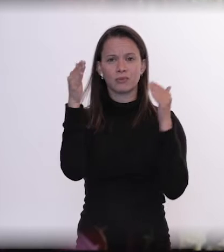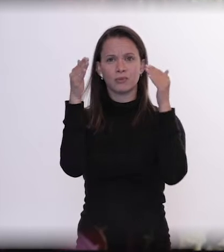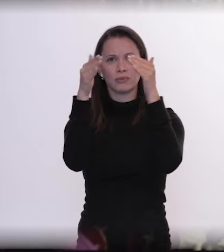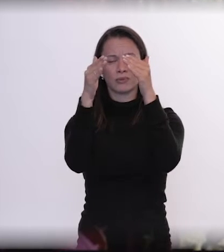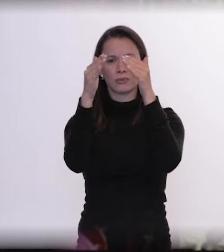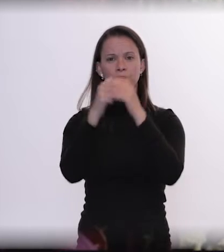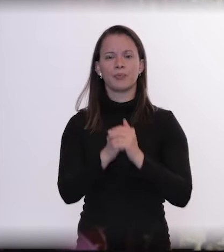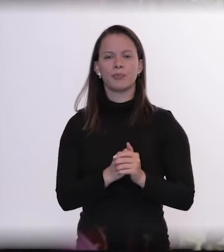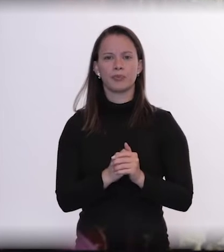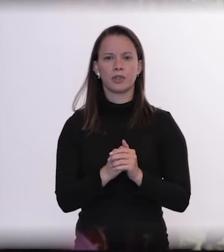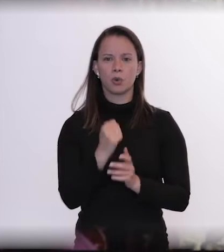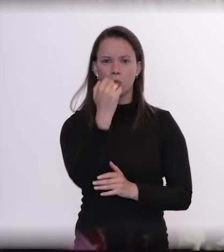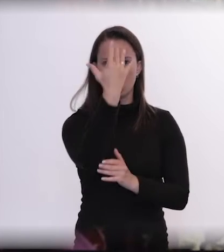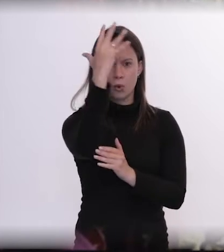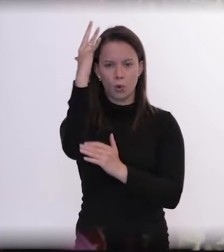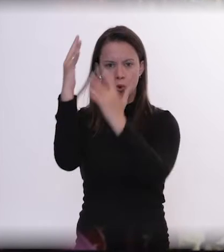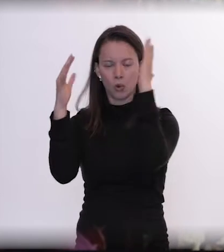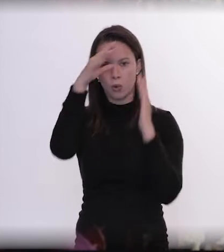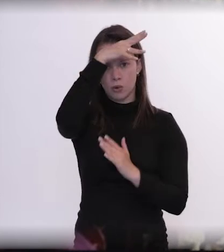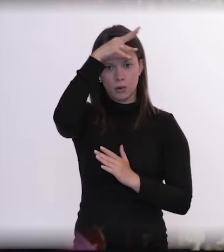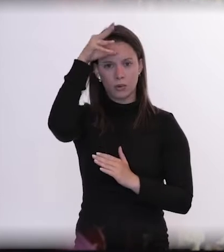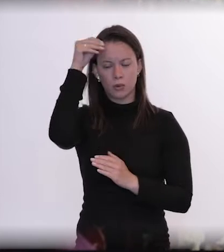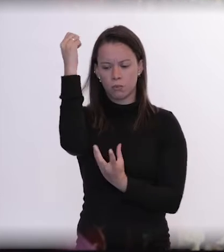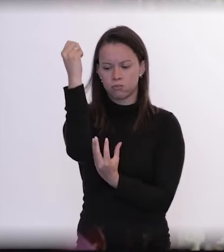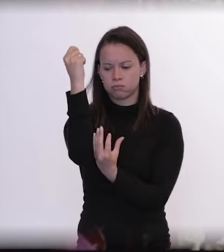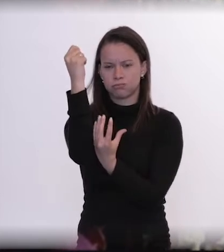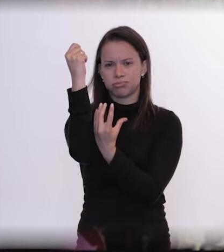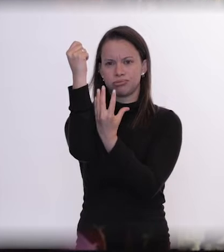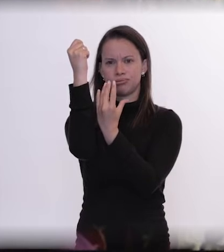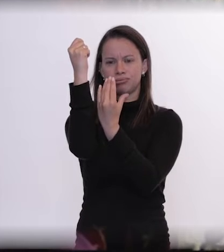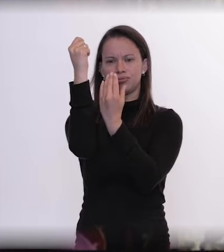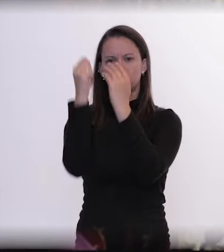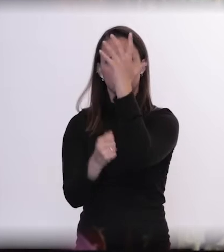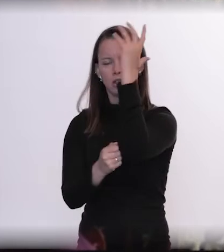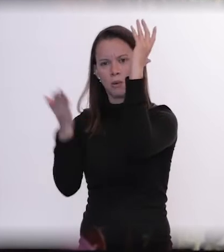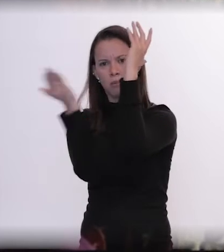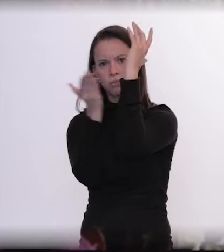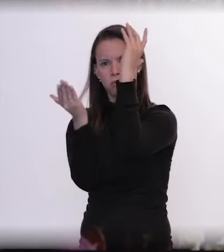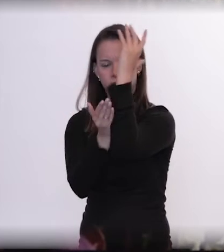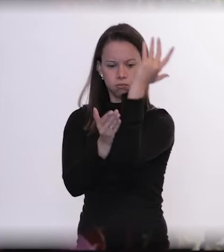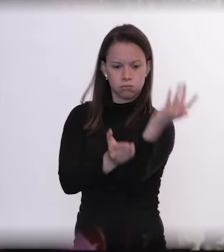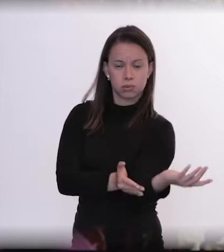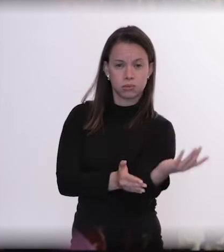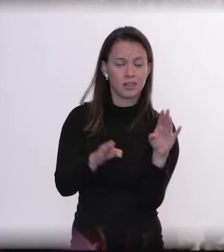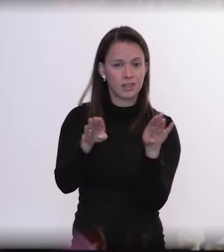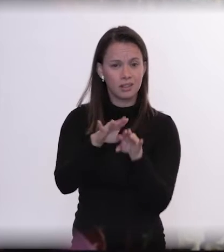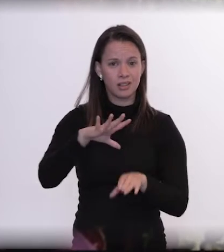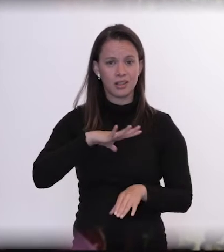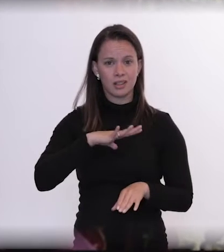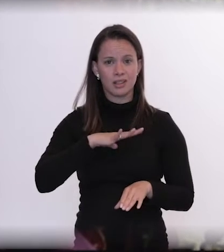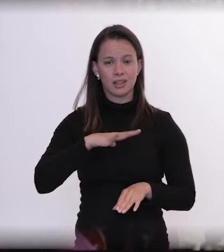fogos na Amazônia, é o epicentro do desmatamento e é a cidade mais violenta da Amazônia.